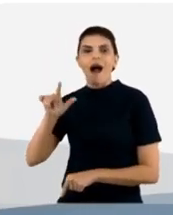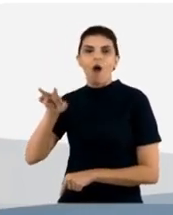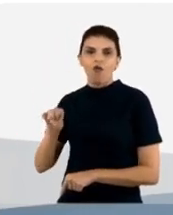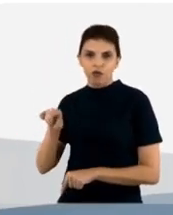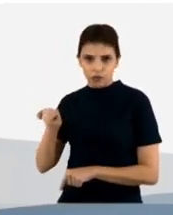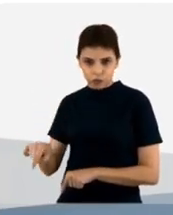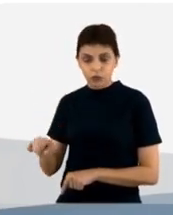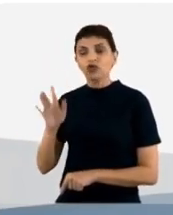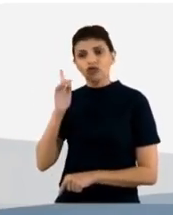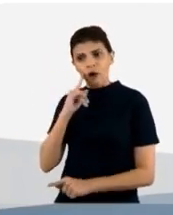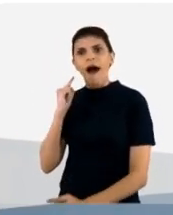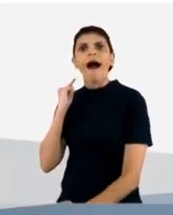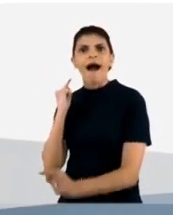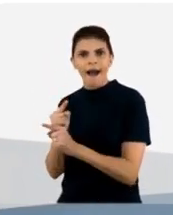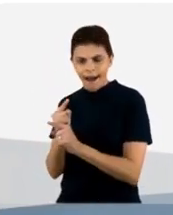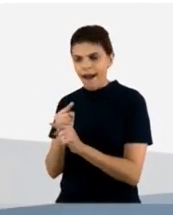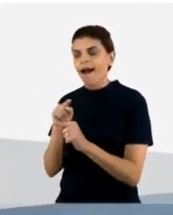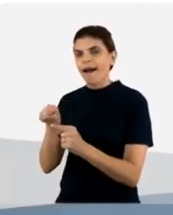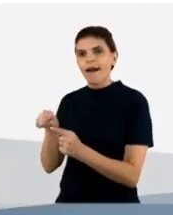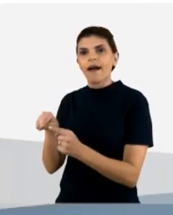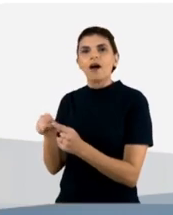gente identifica esses